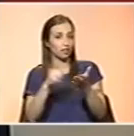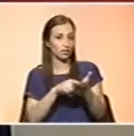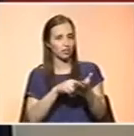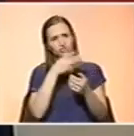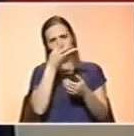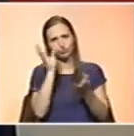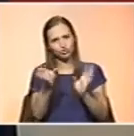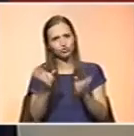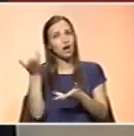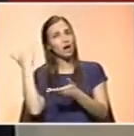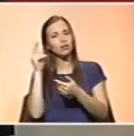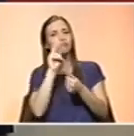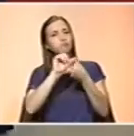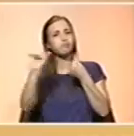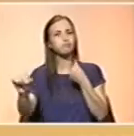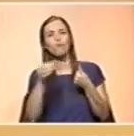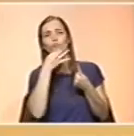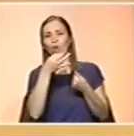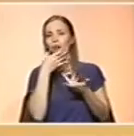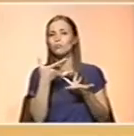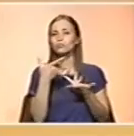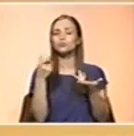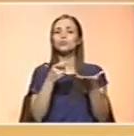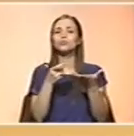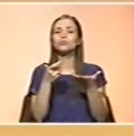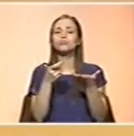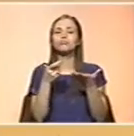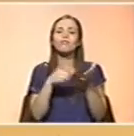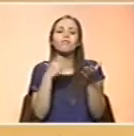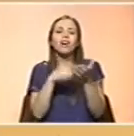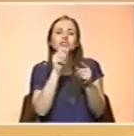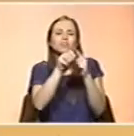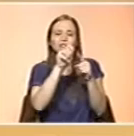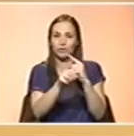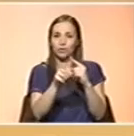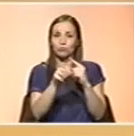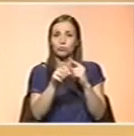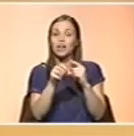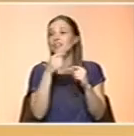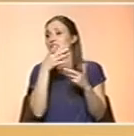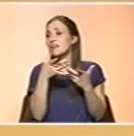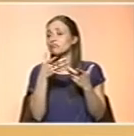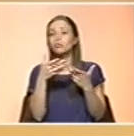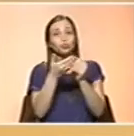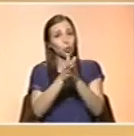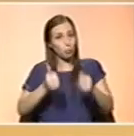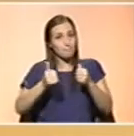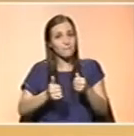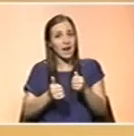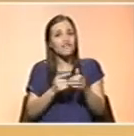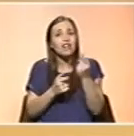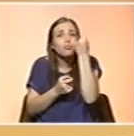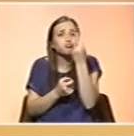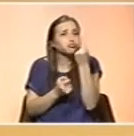referido, e na peça também se falou um pouco, as ditas carências específicas. As carências específicas quer dizer que tudo está bem, falta especificamente um determinado nutriente.